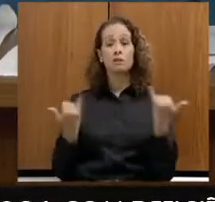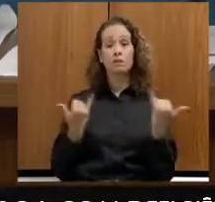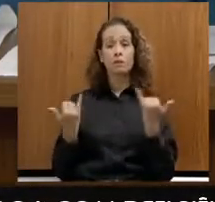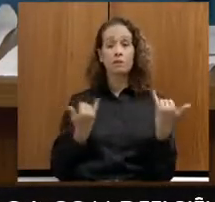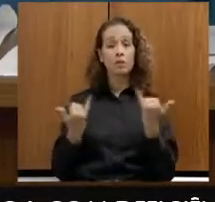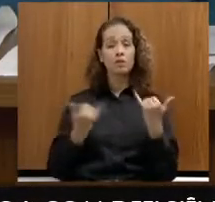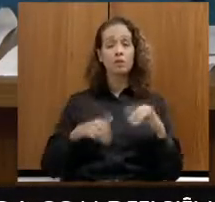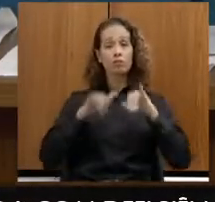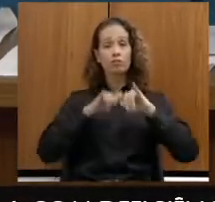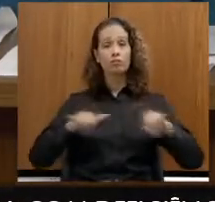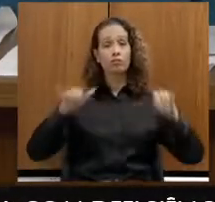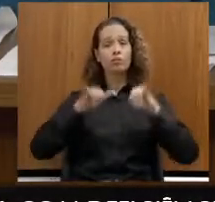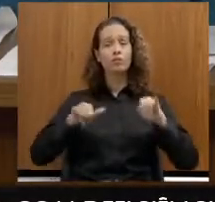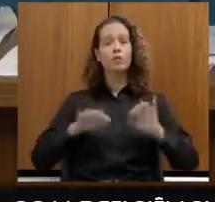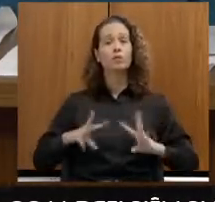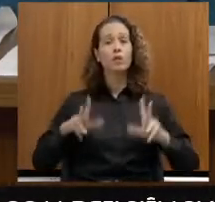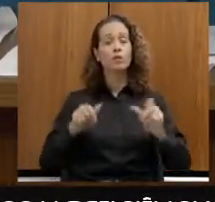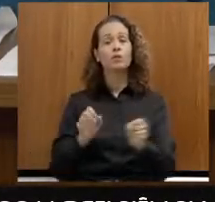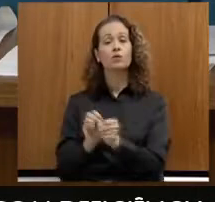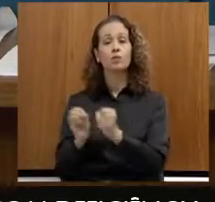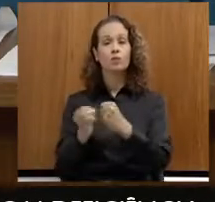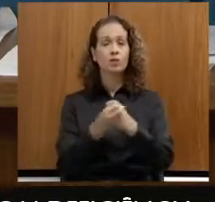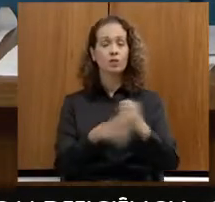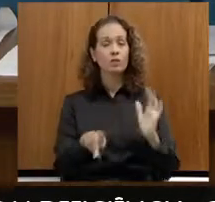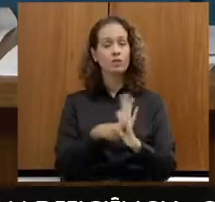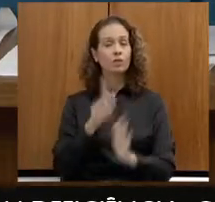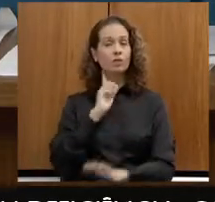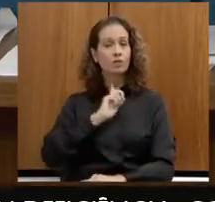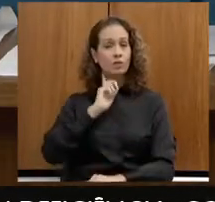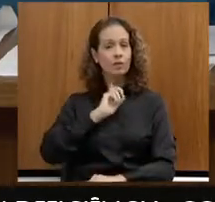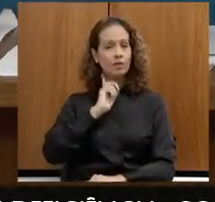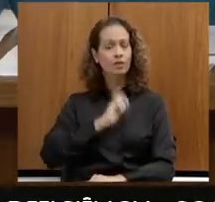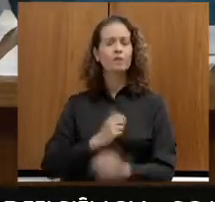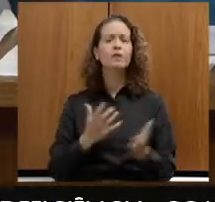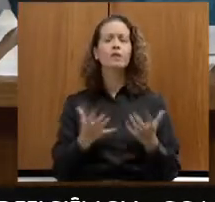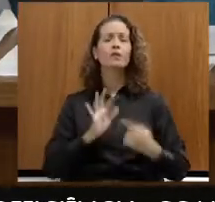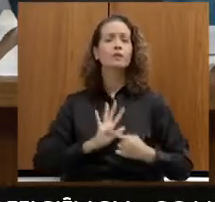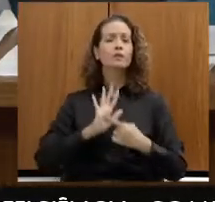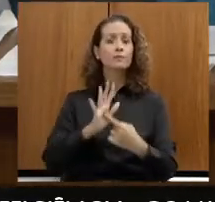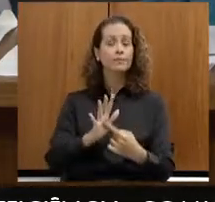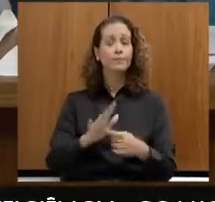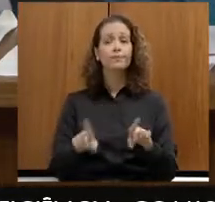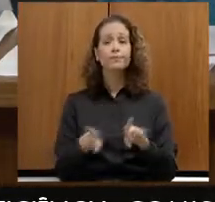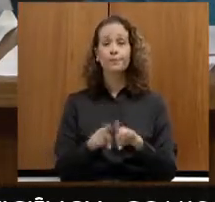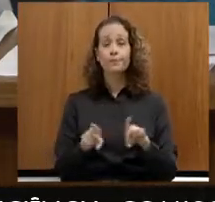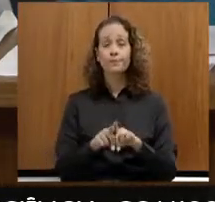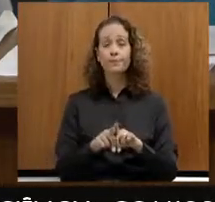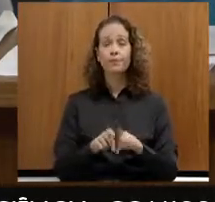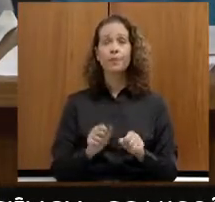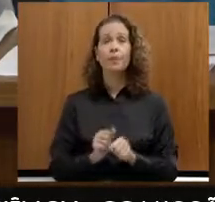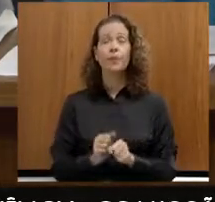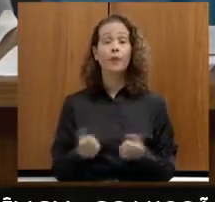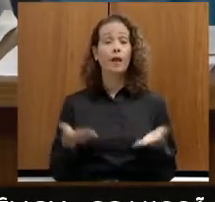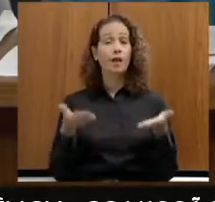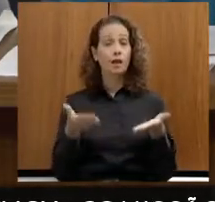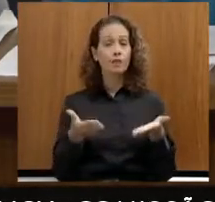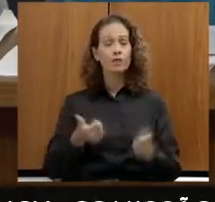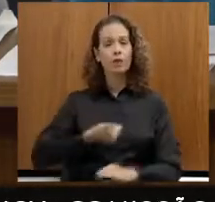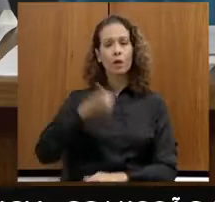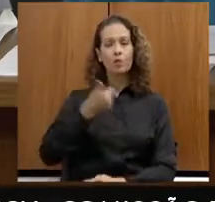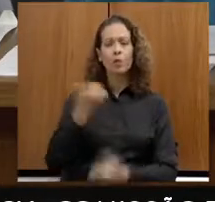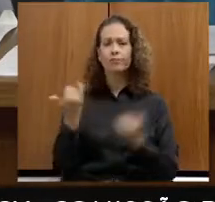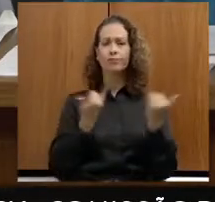todos os municípios mineiros. E eu queria destacar o seguinte, este é o primeiro banco